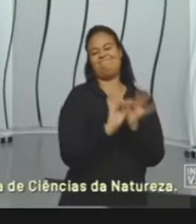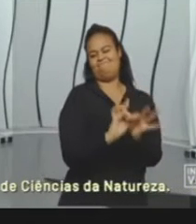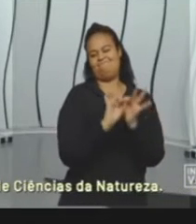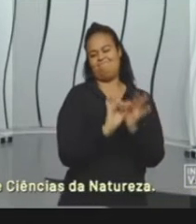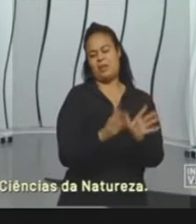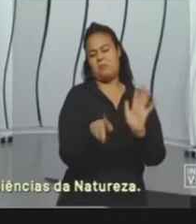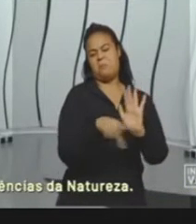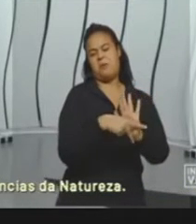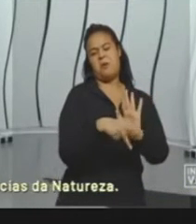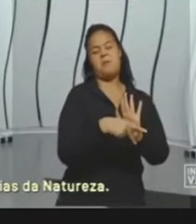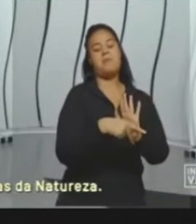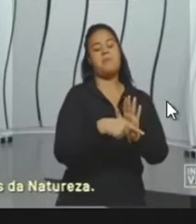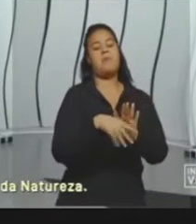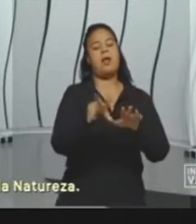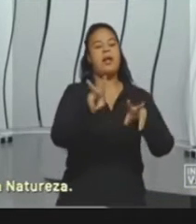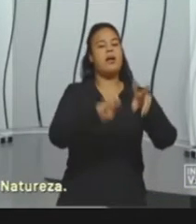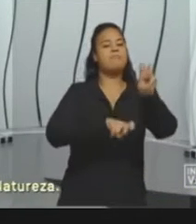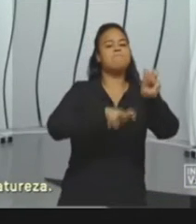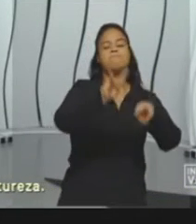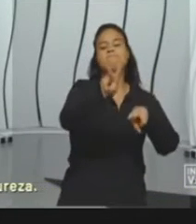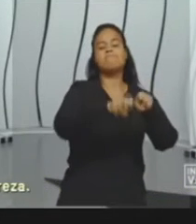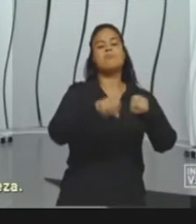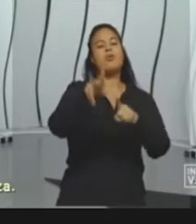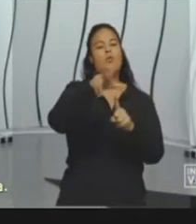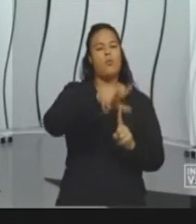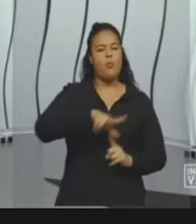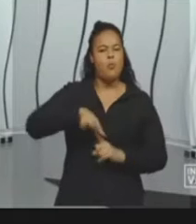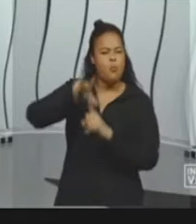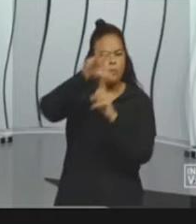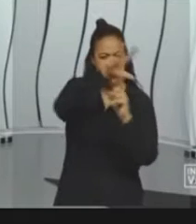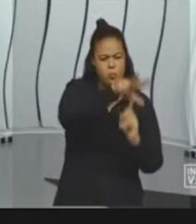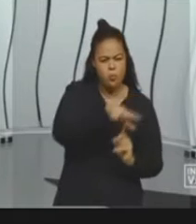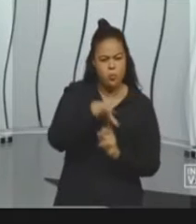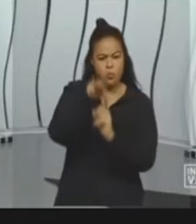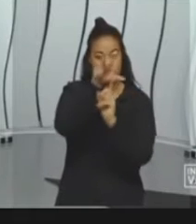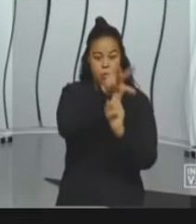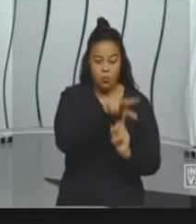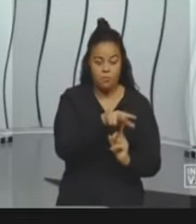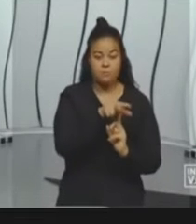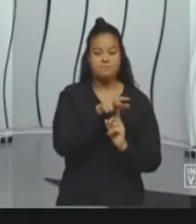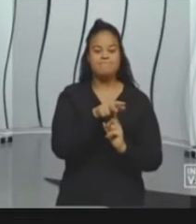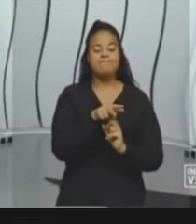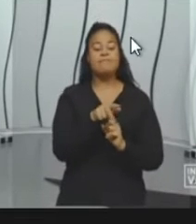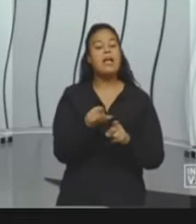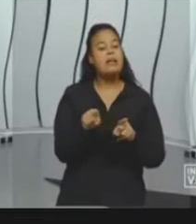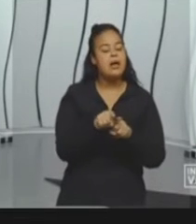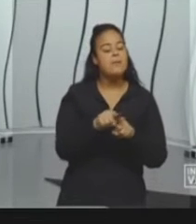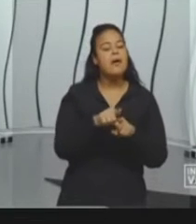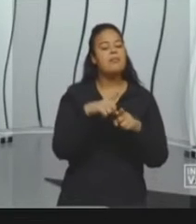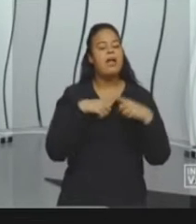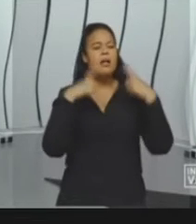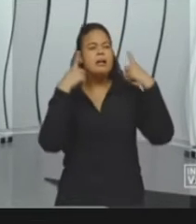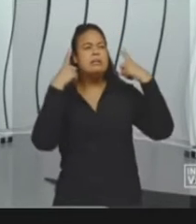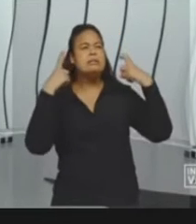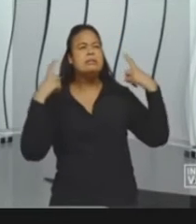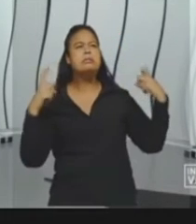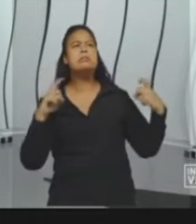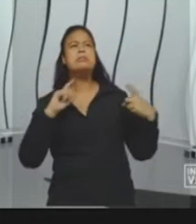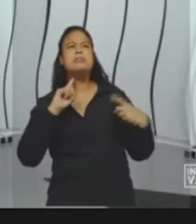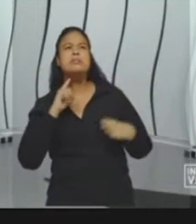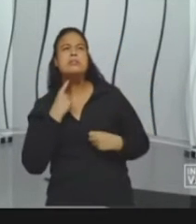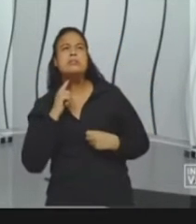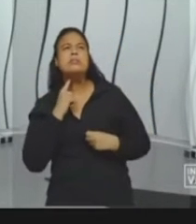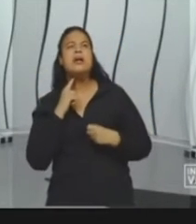aparato mecânico aí. Outro problema aqui é a poluição sonora. Essas hélices,